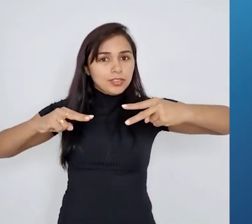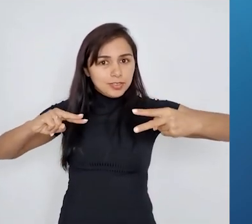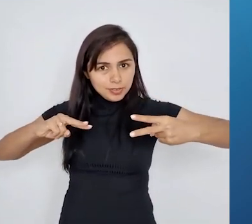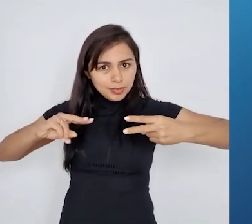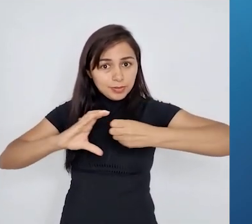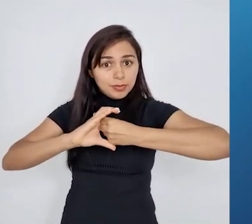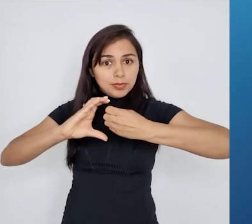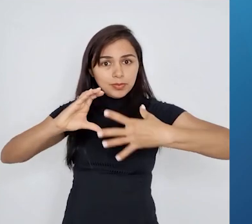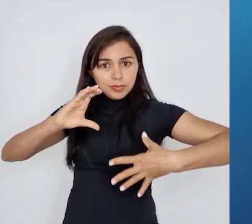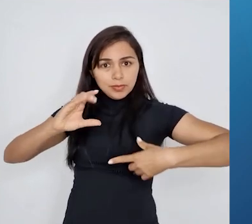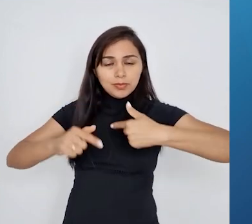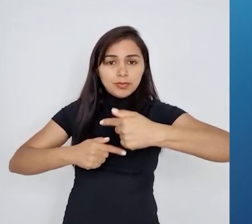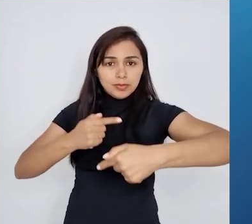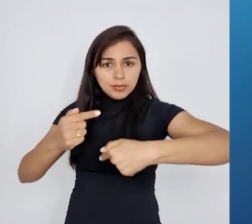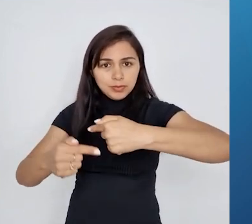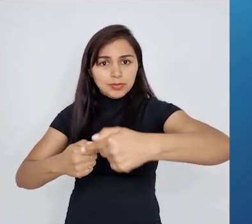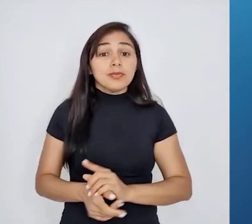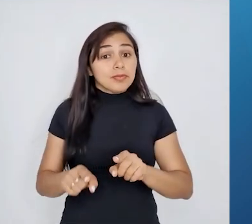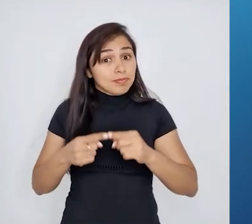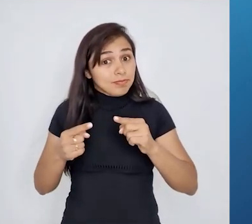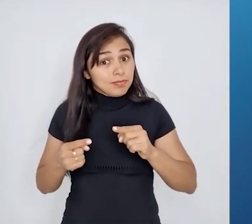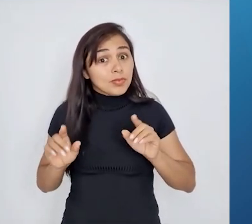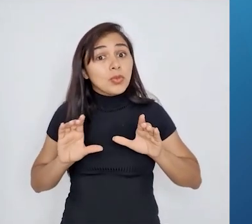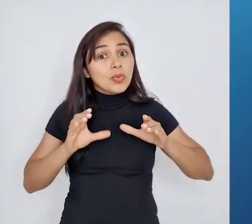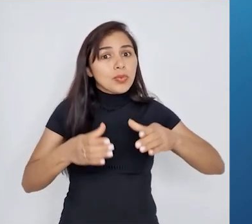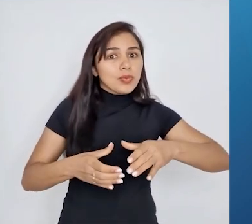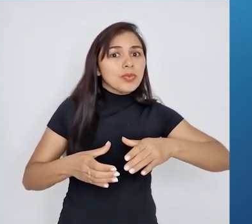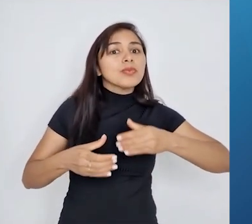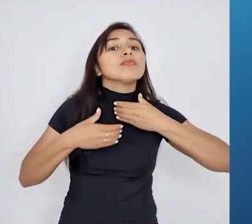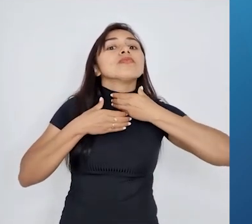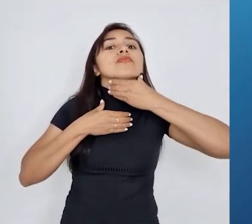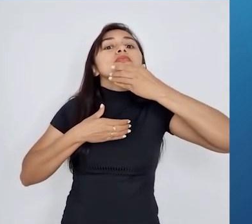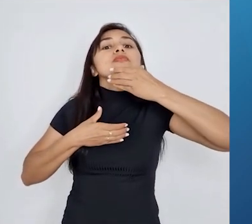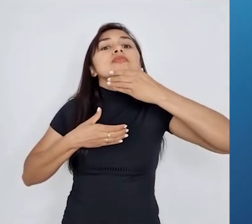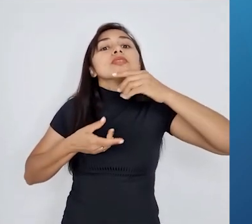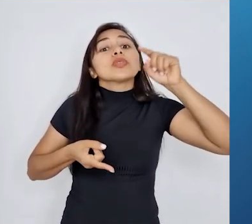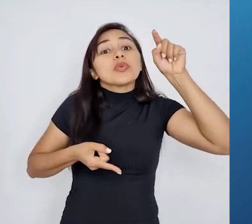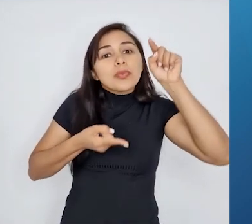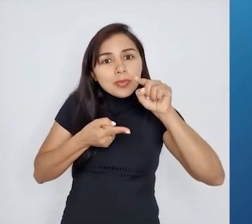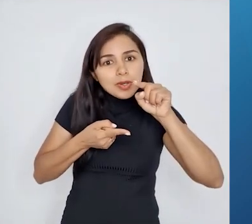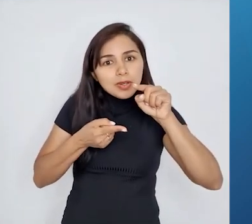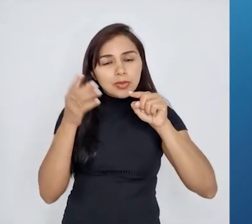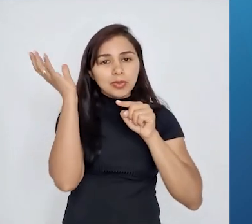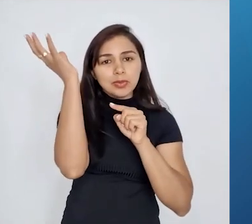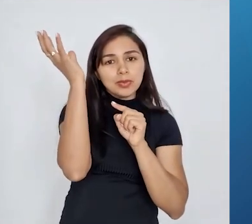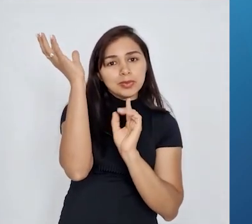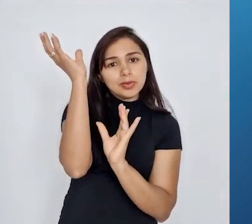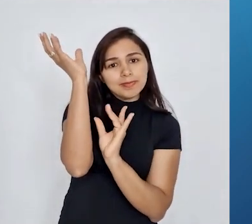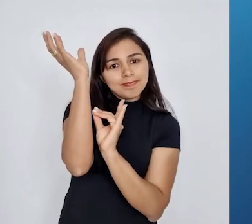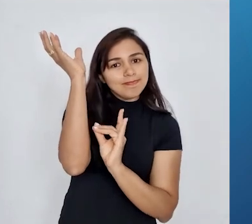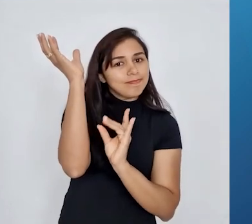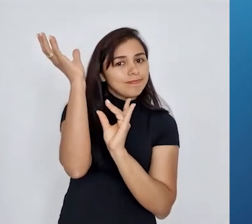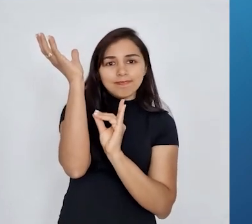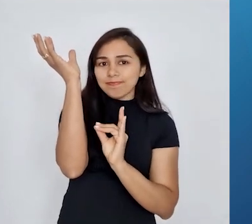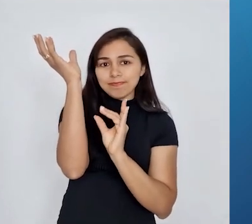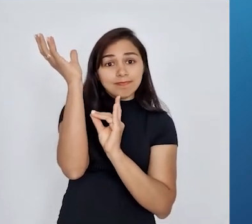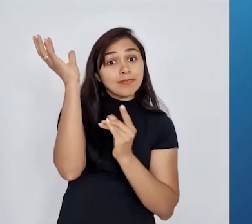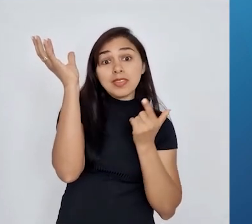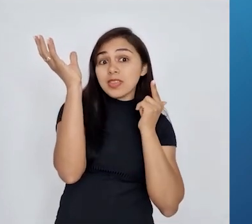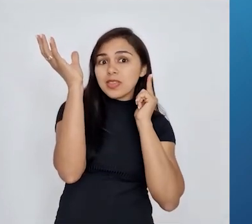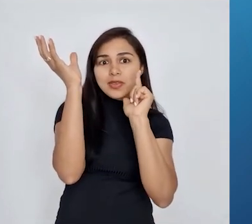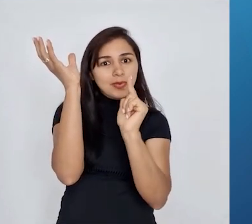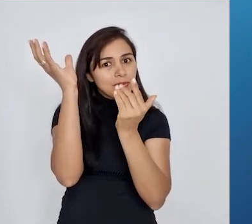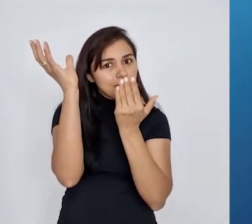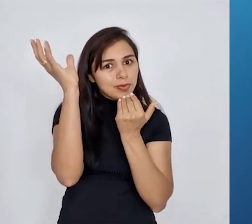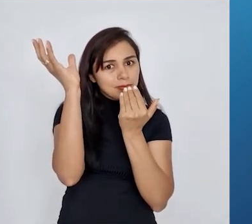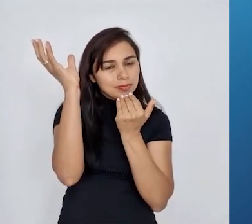para as próximas gerações. Então, isso fez com que, de certa forma, aquelas girafas de pescoço mais curto não